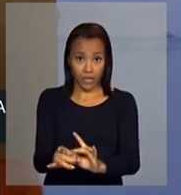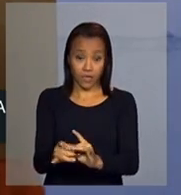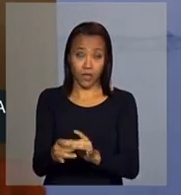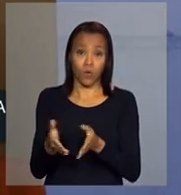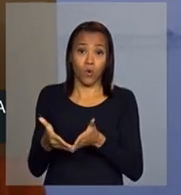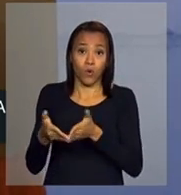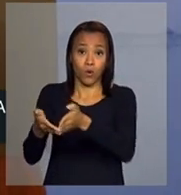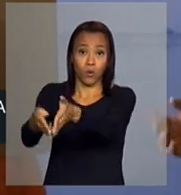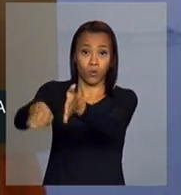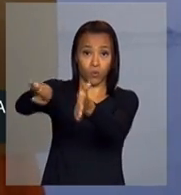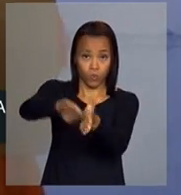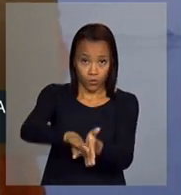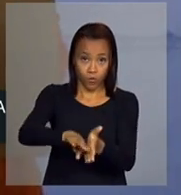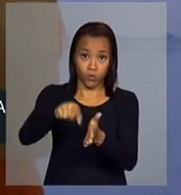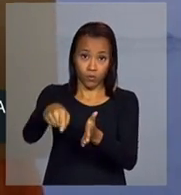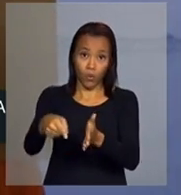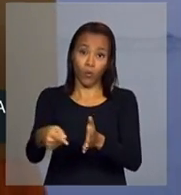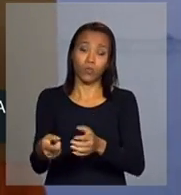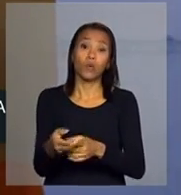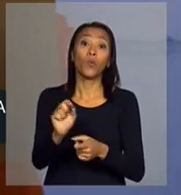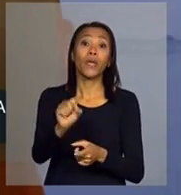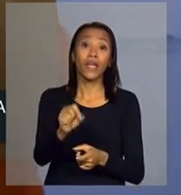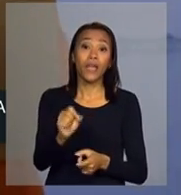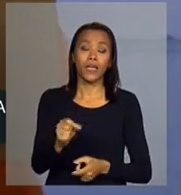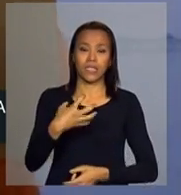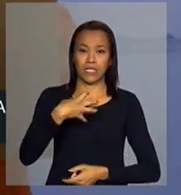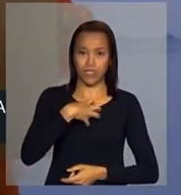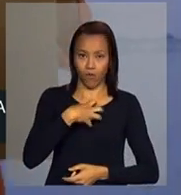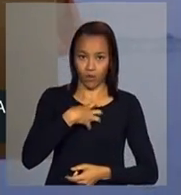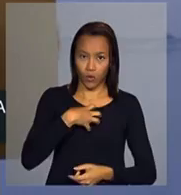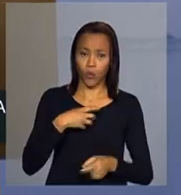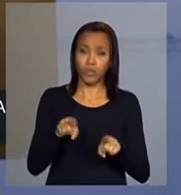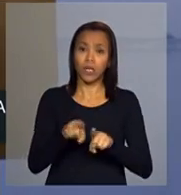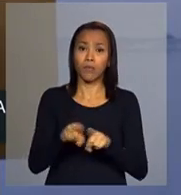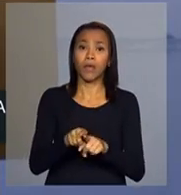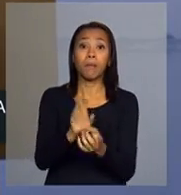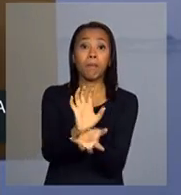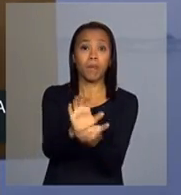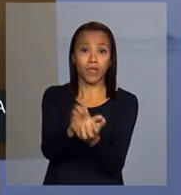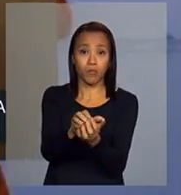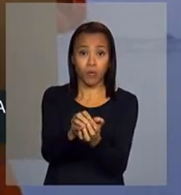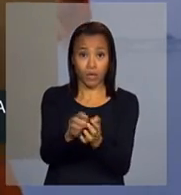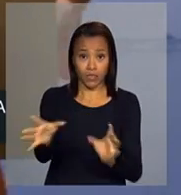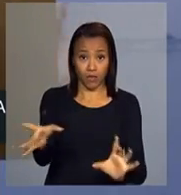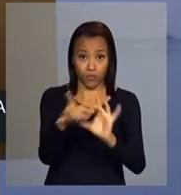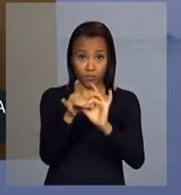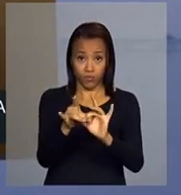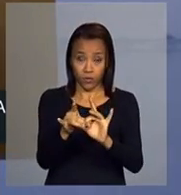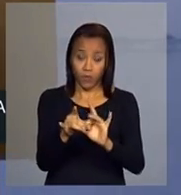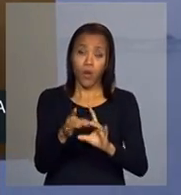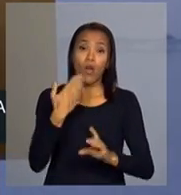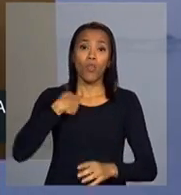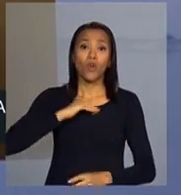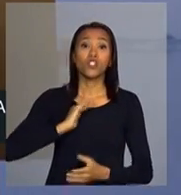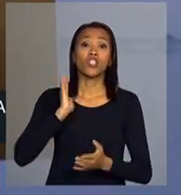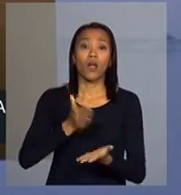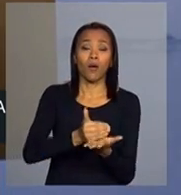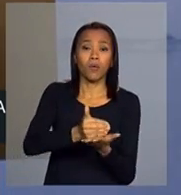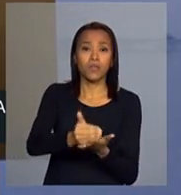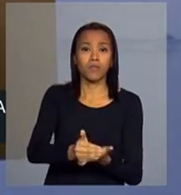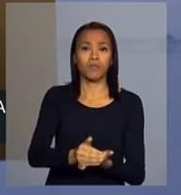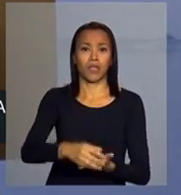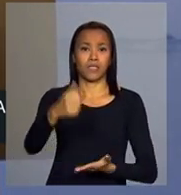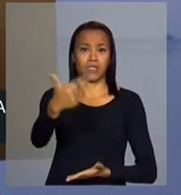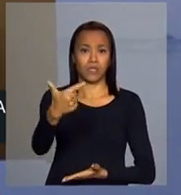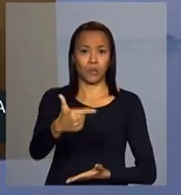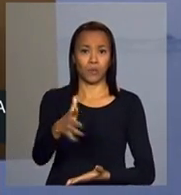Aratu e o de Suape, Salvador e Pernambuco. Mas agora nós estamos entrando já na segunda fase. E